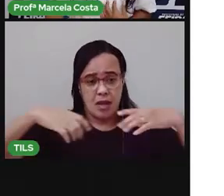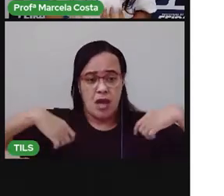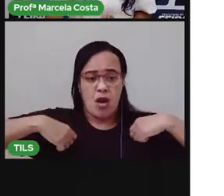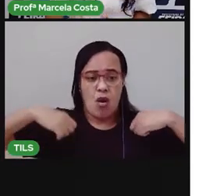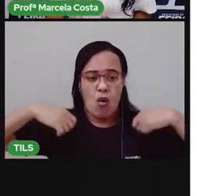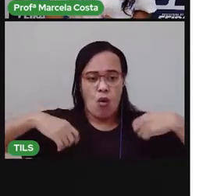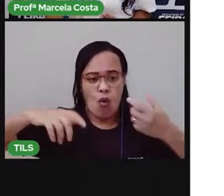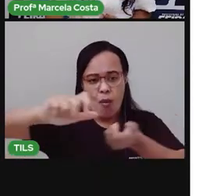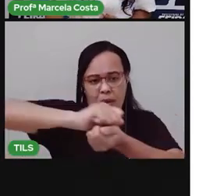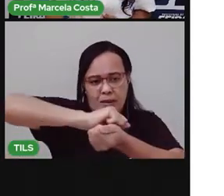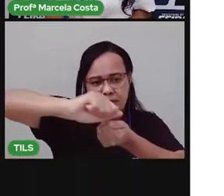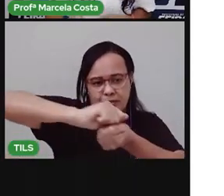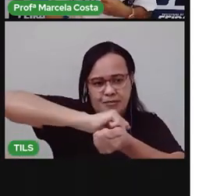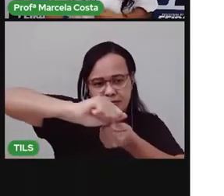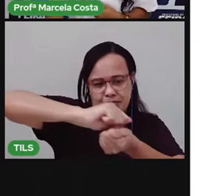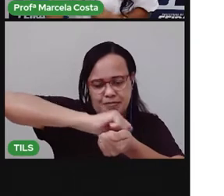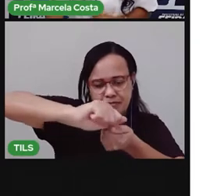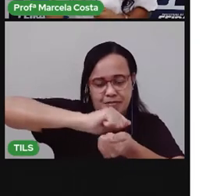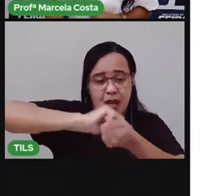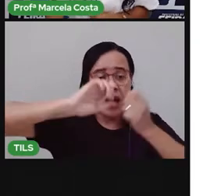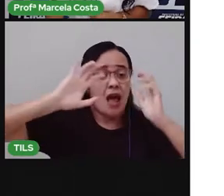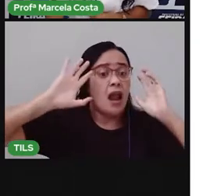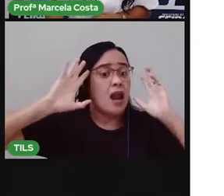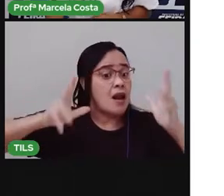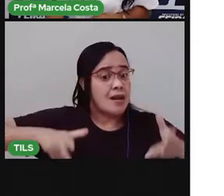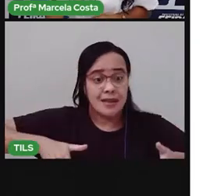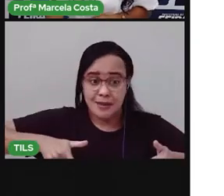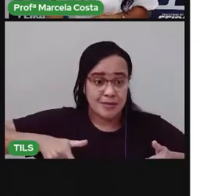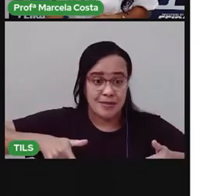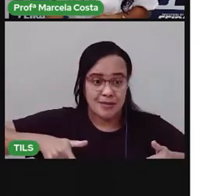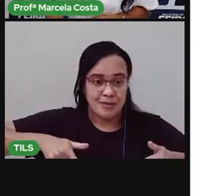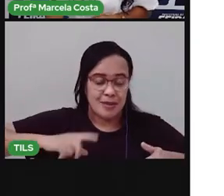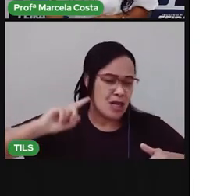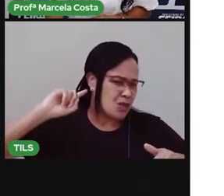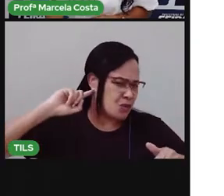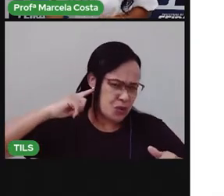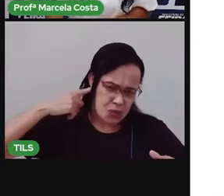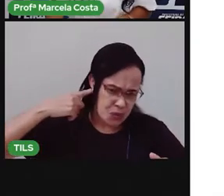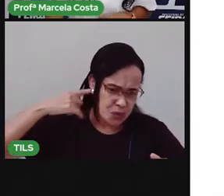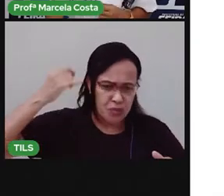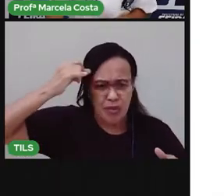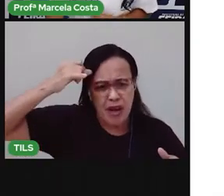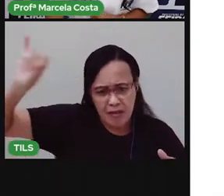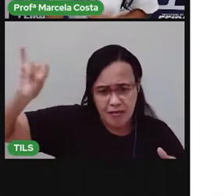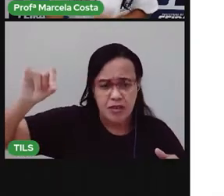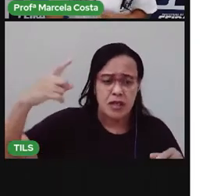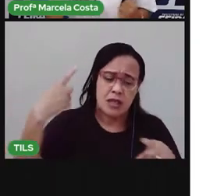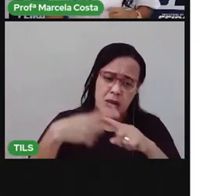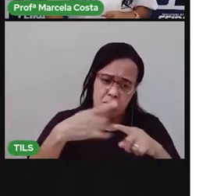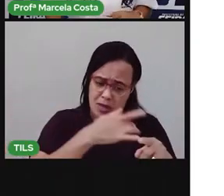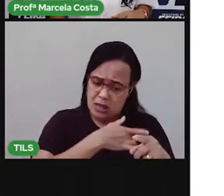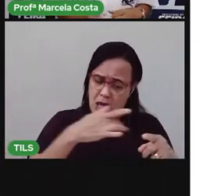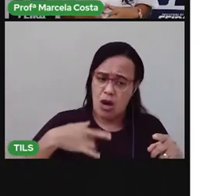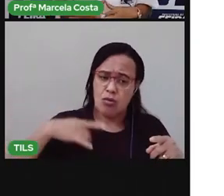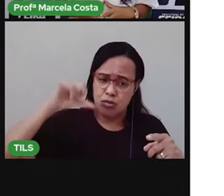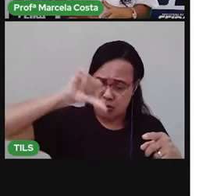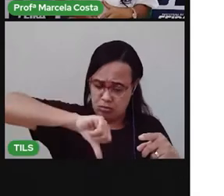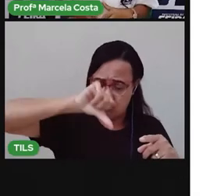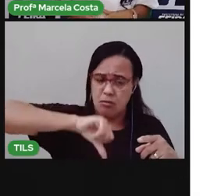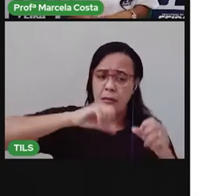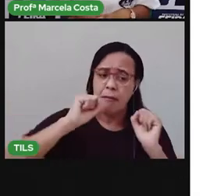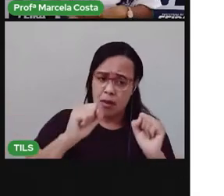roupas sujas isso também afeta a sua saúde você jogar o lixo na lixeira